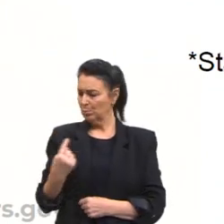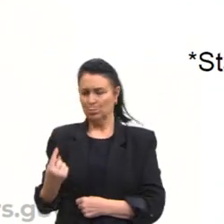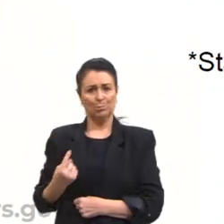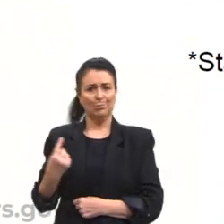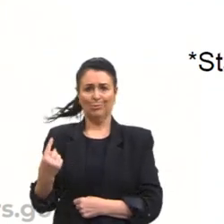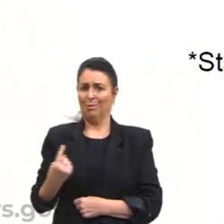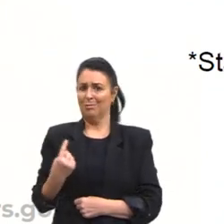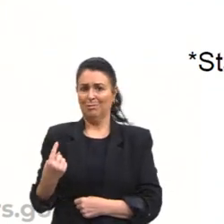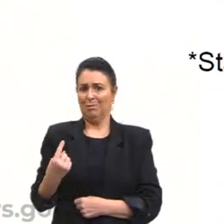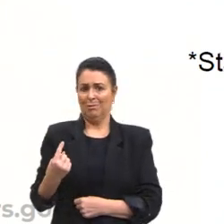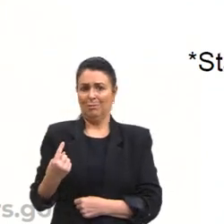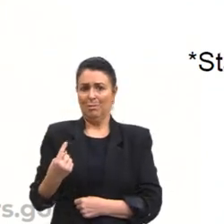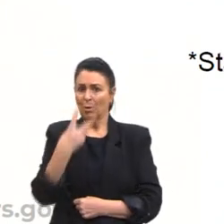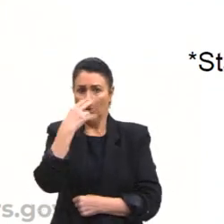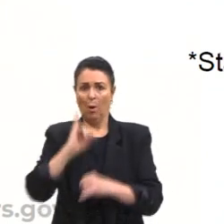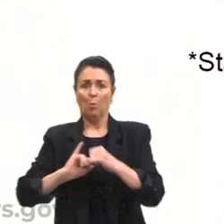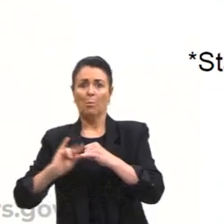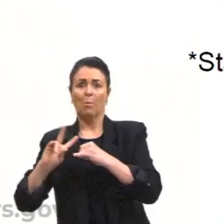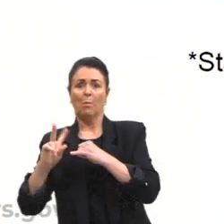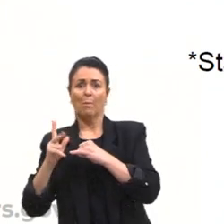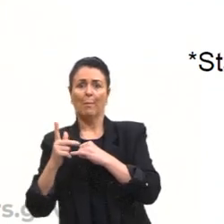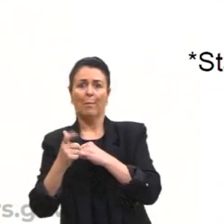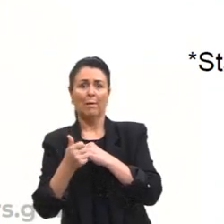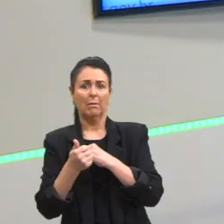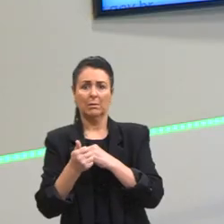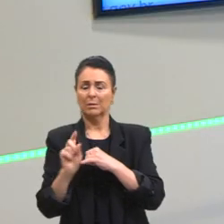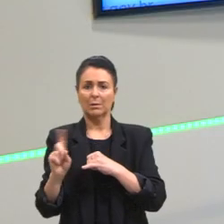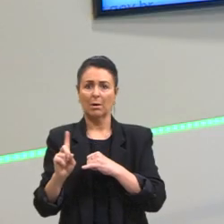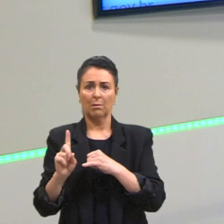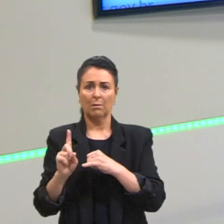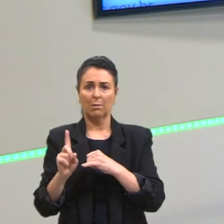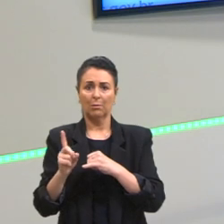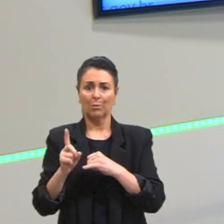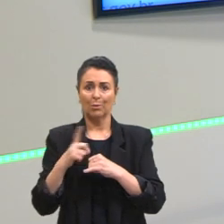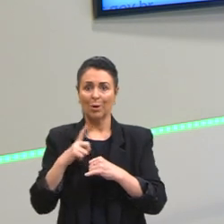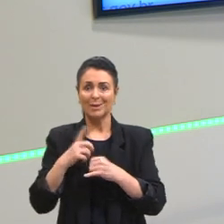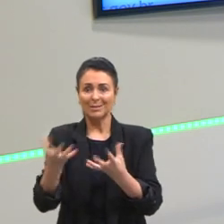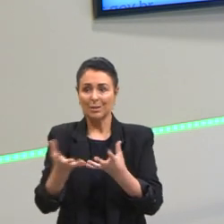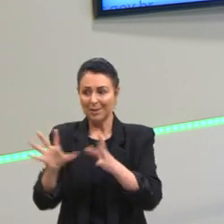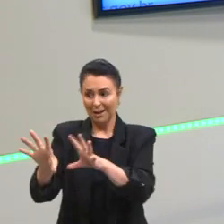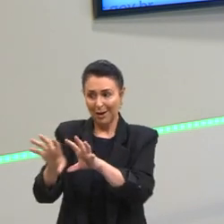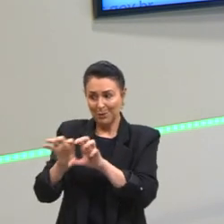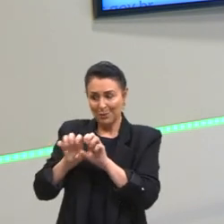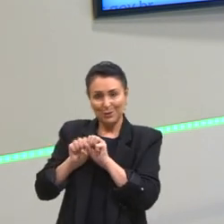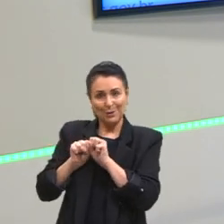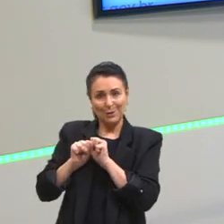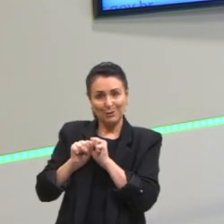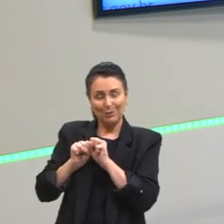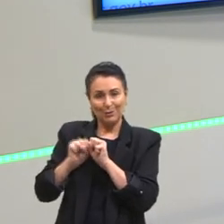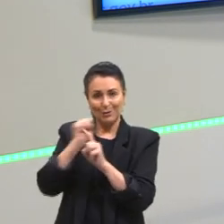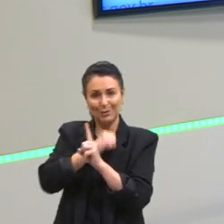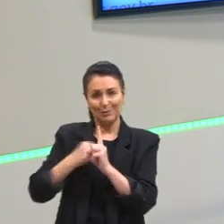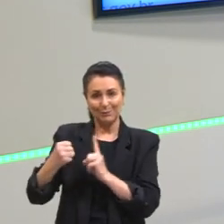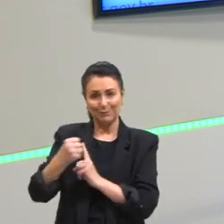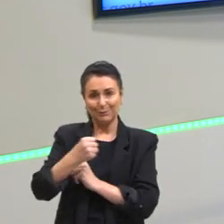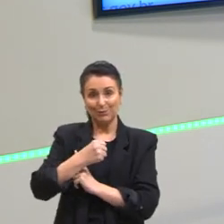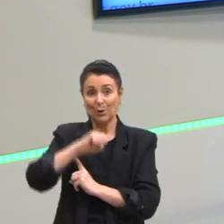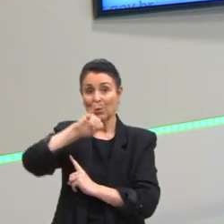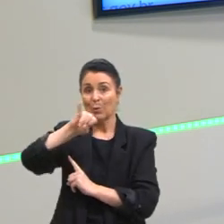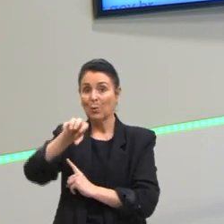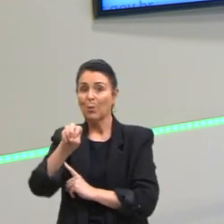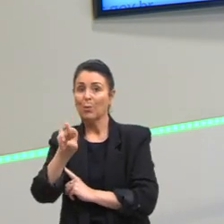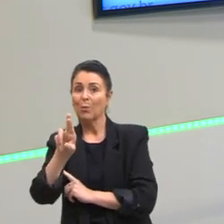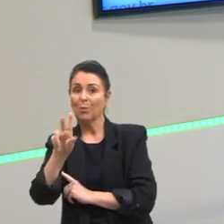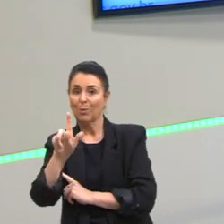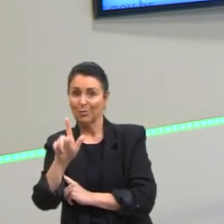acontece. Nos faz bem, enfim, sermos acolhidos no meio social. Esse câmara aqui, o George Simon, ele